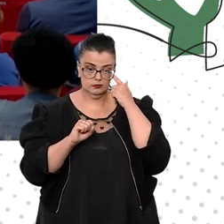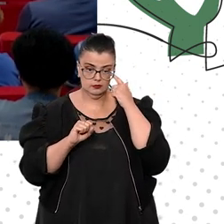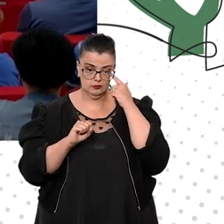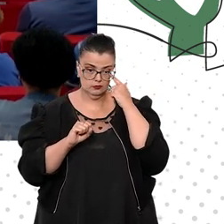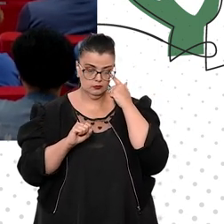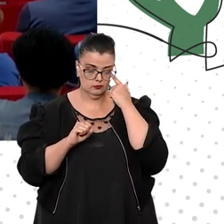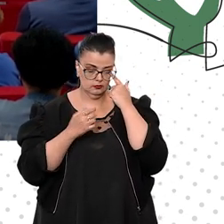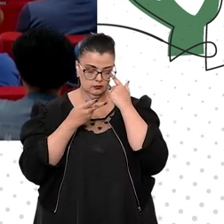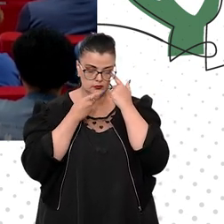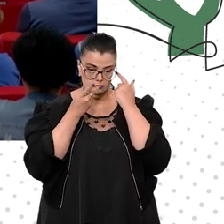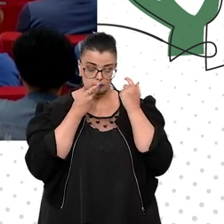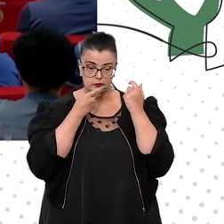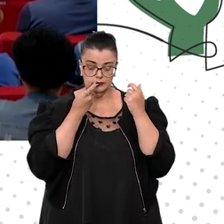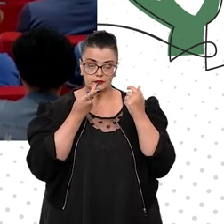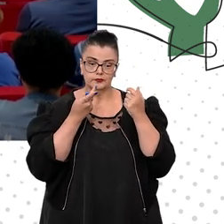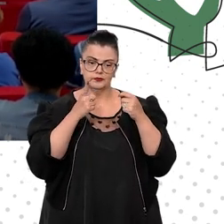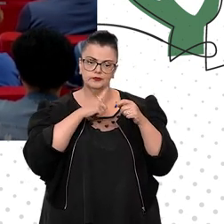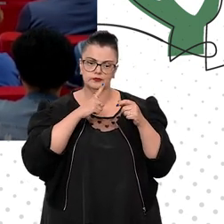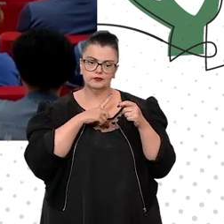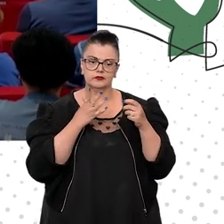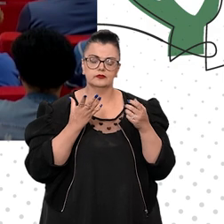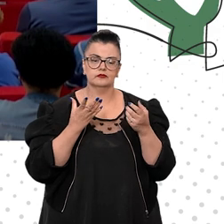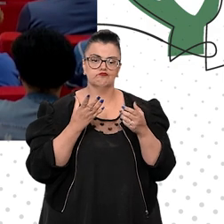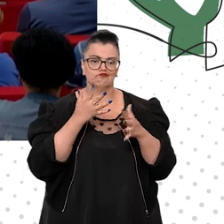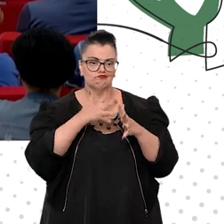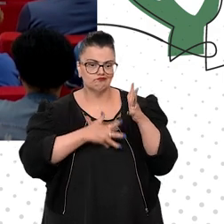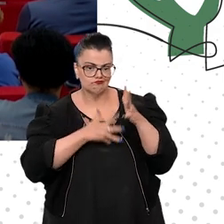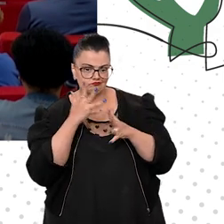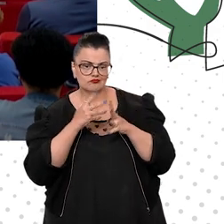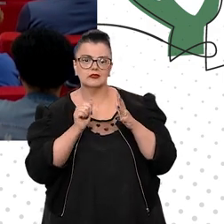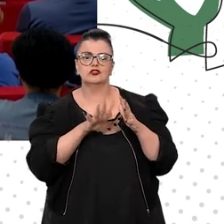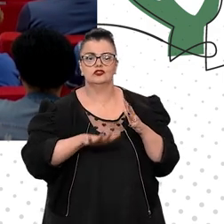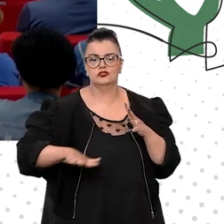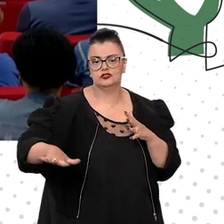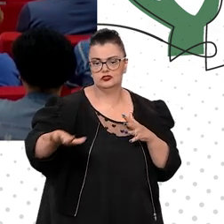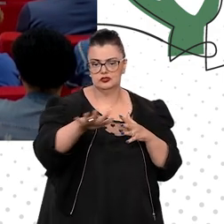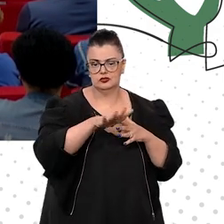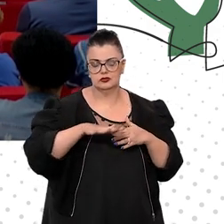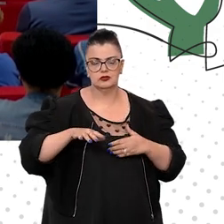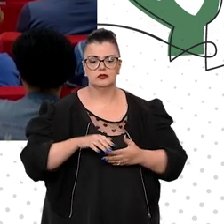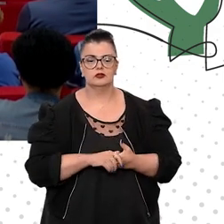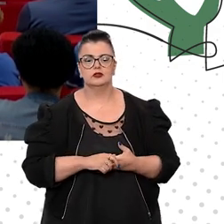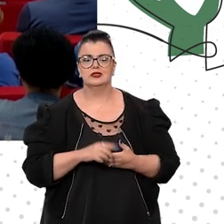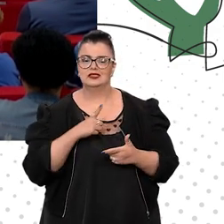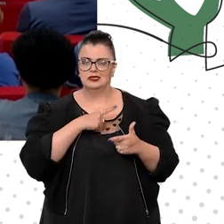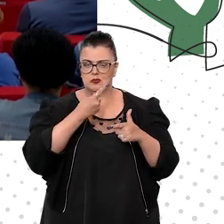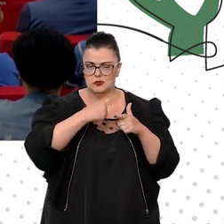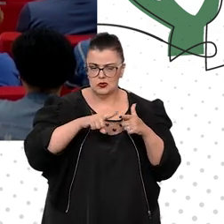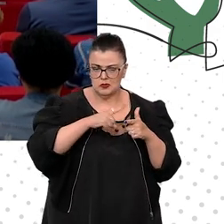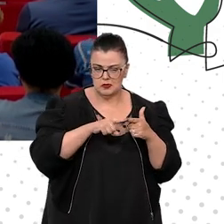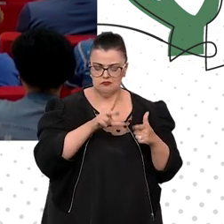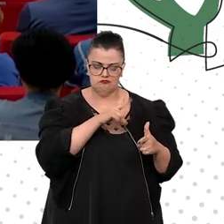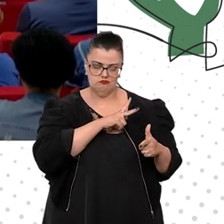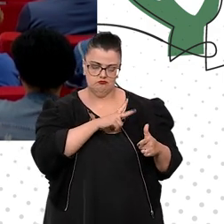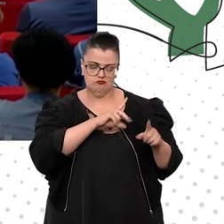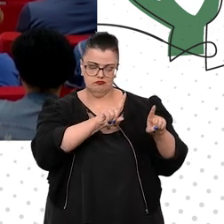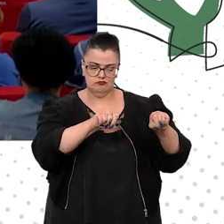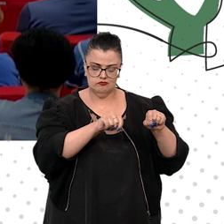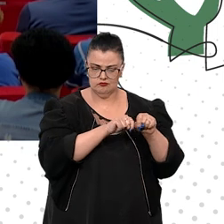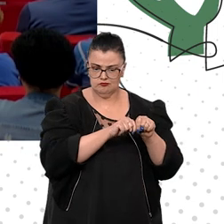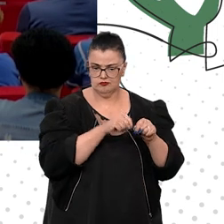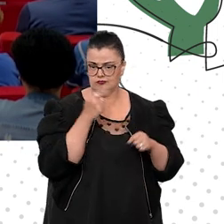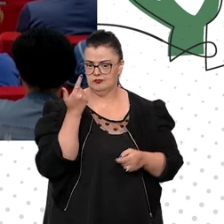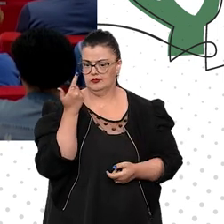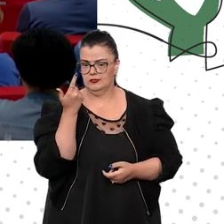Era um caos generalizado. Era caos nos gabinetes, nós não tínhamos